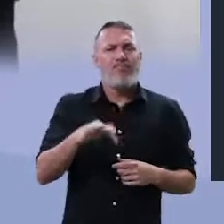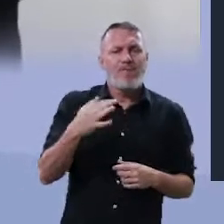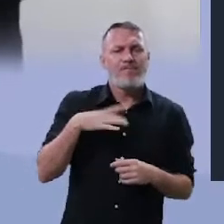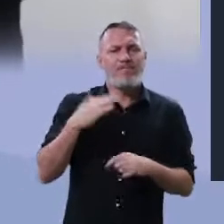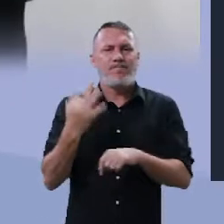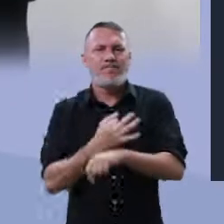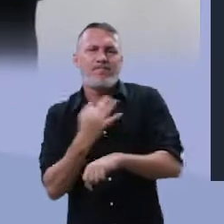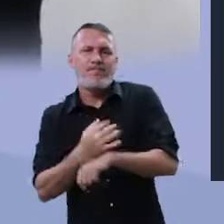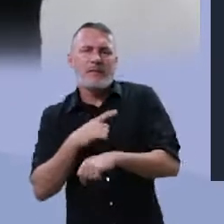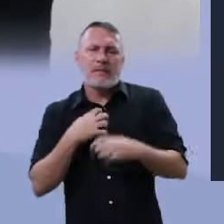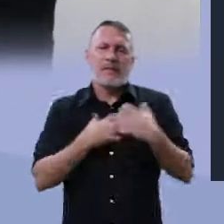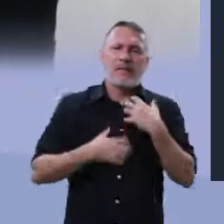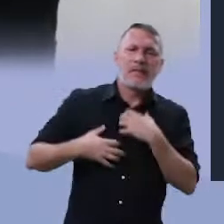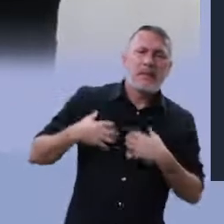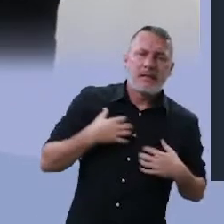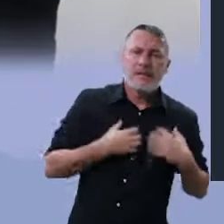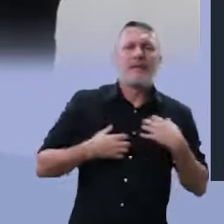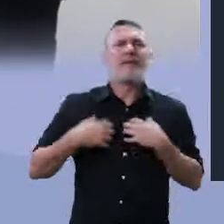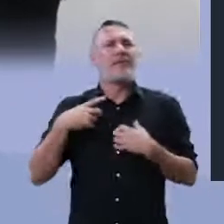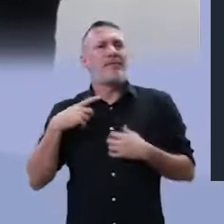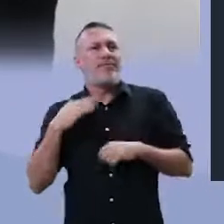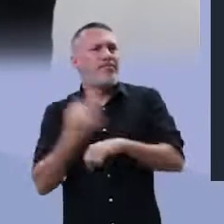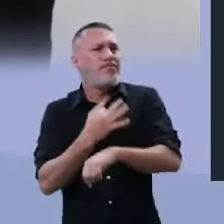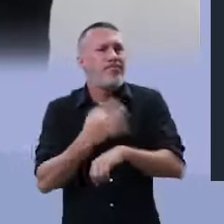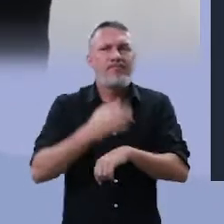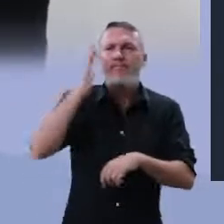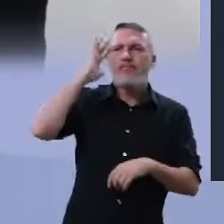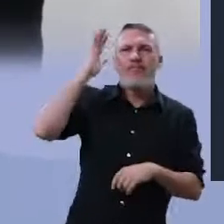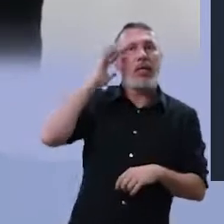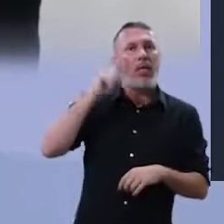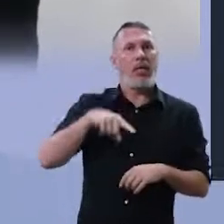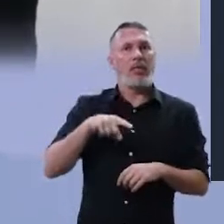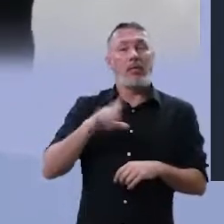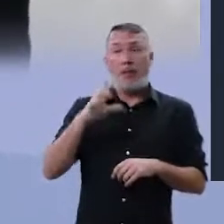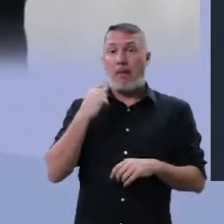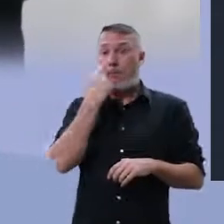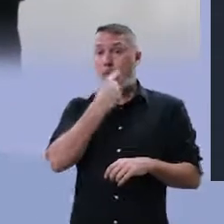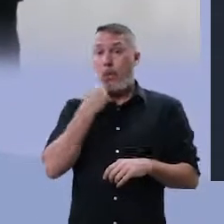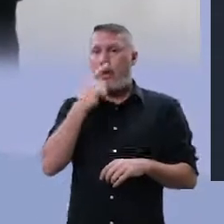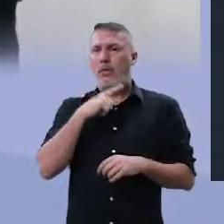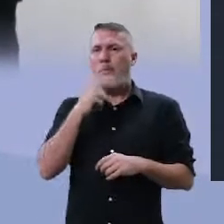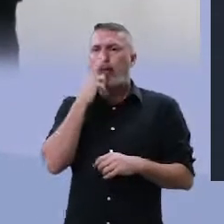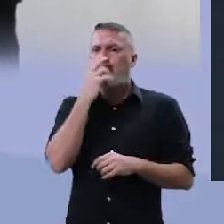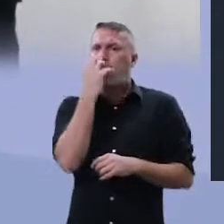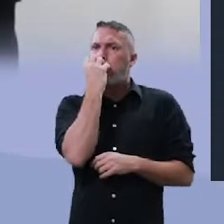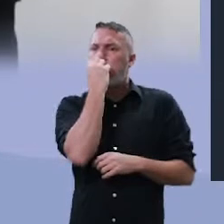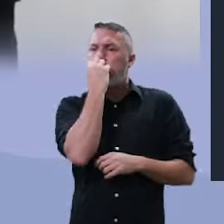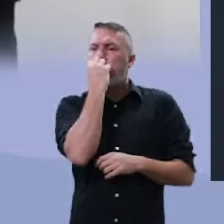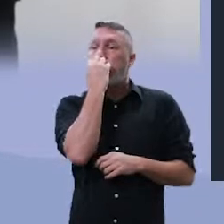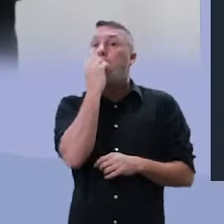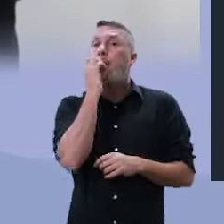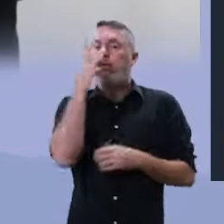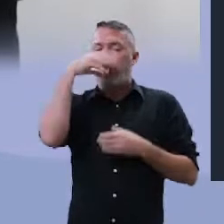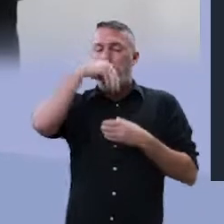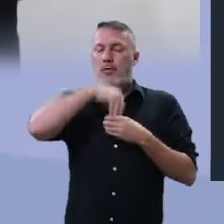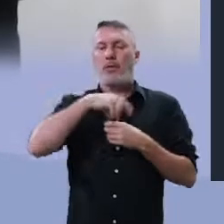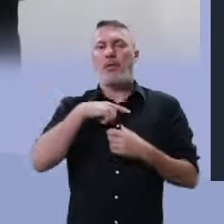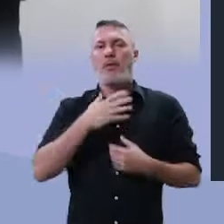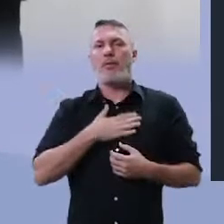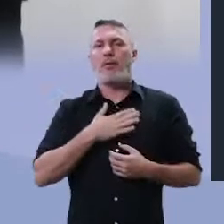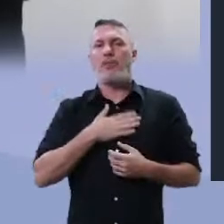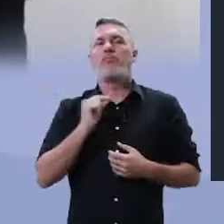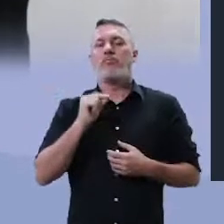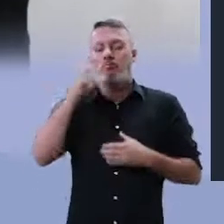angústia, então é aqui que fica no incômodo. Então, ainda que a boca esteja fechada, resta o